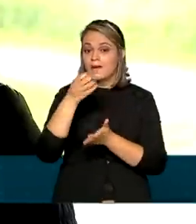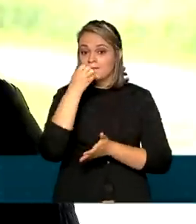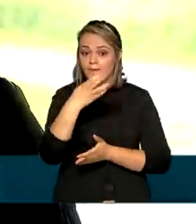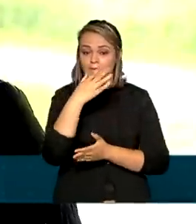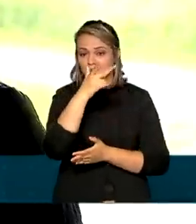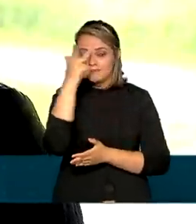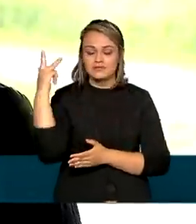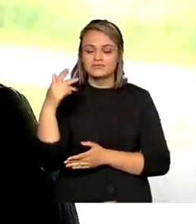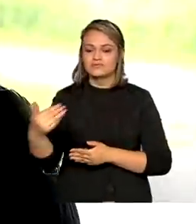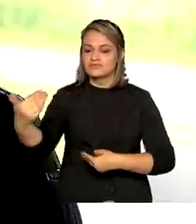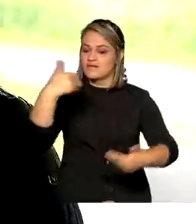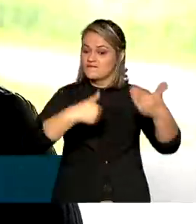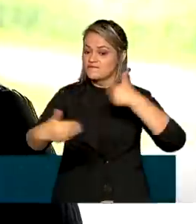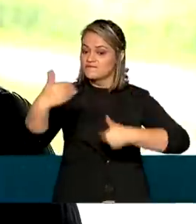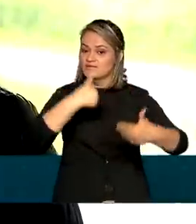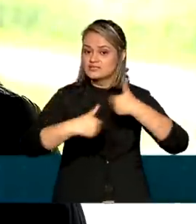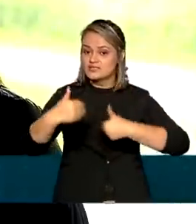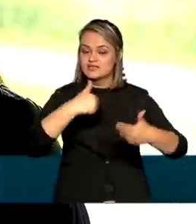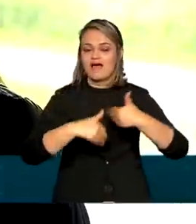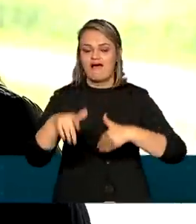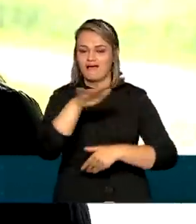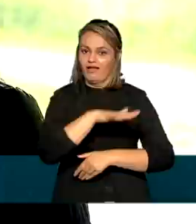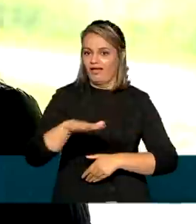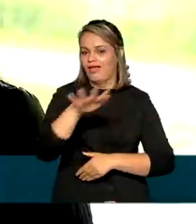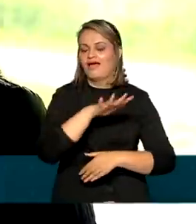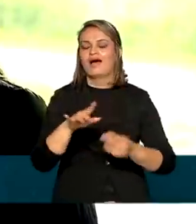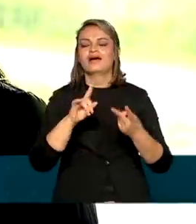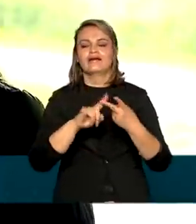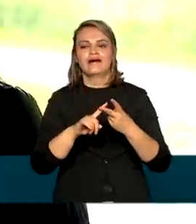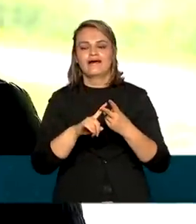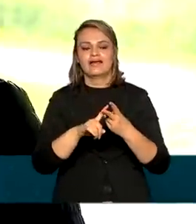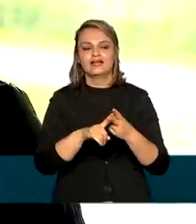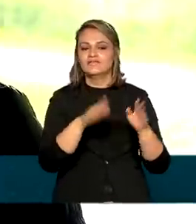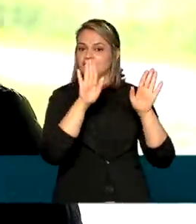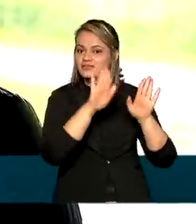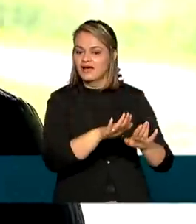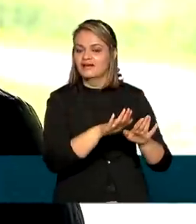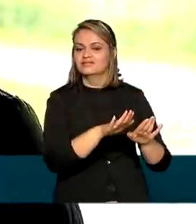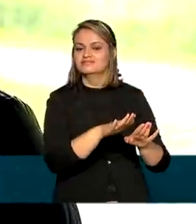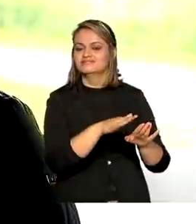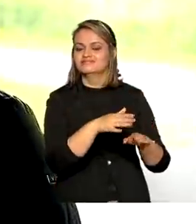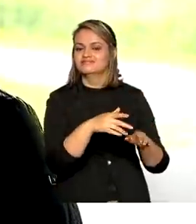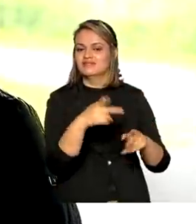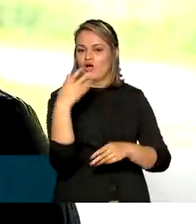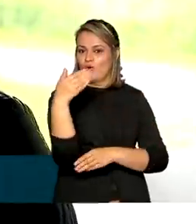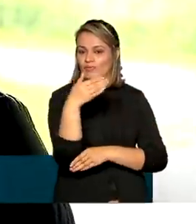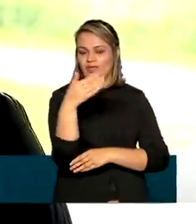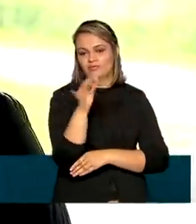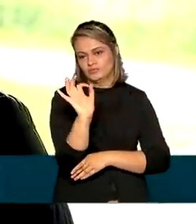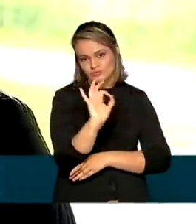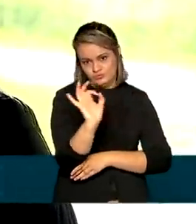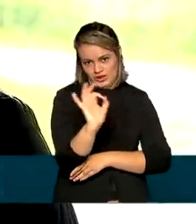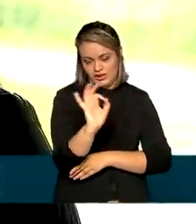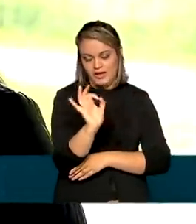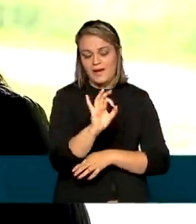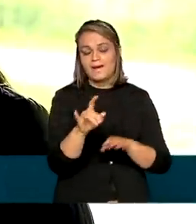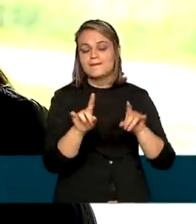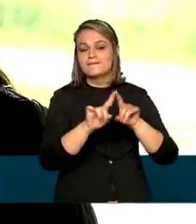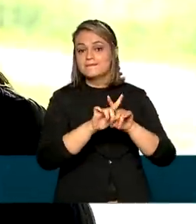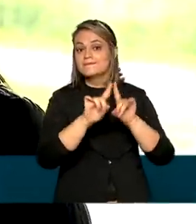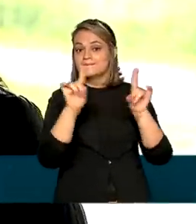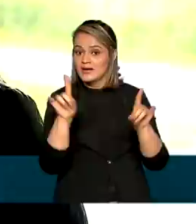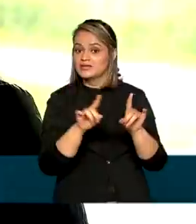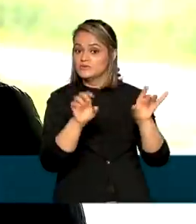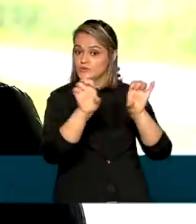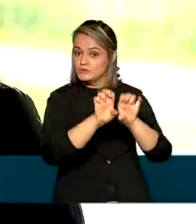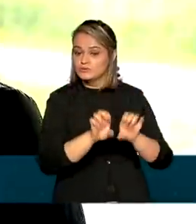pessoas virem conhecer esse ativo, poderem aqui ficar e permanecer. Hoje a gente não conta com infraestrutura de